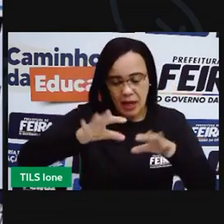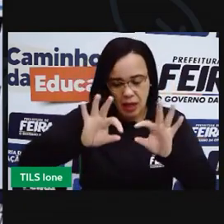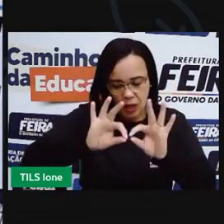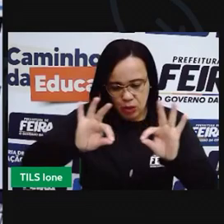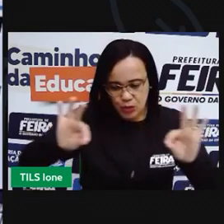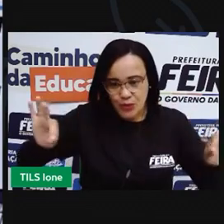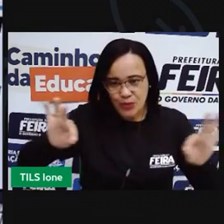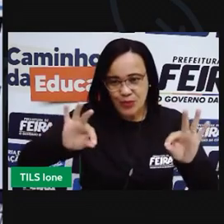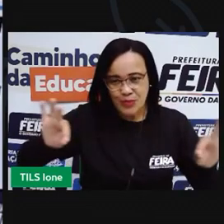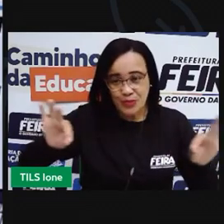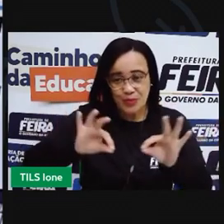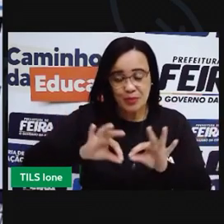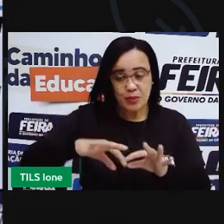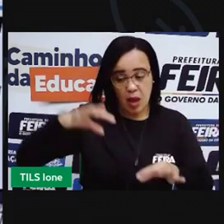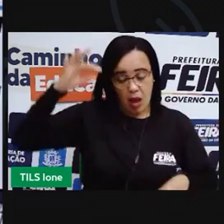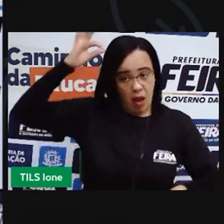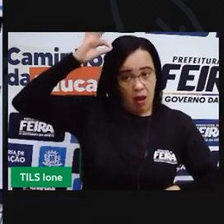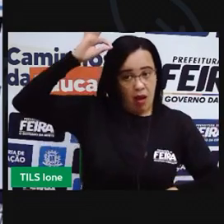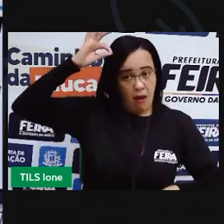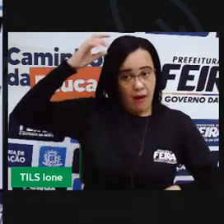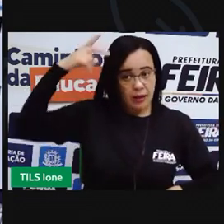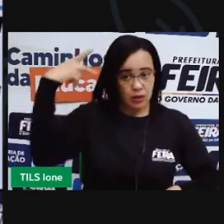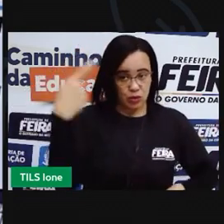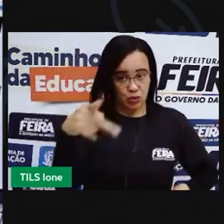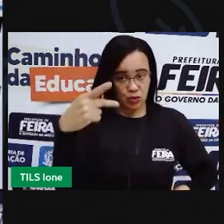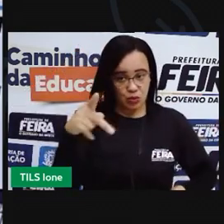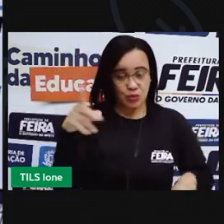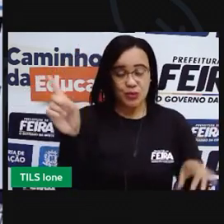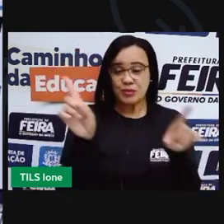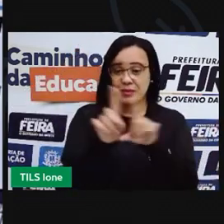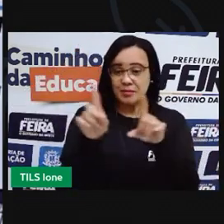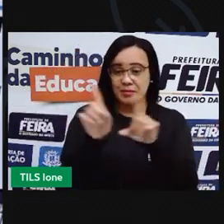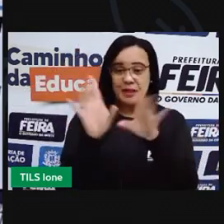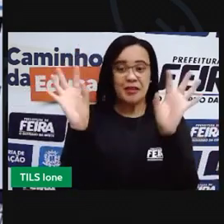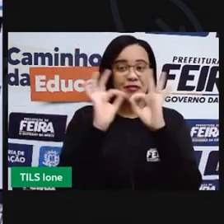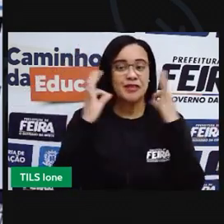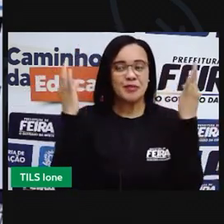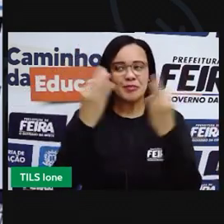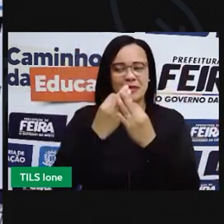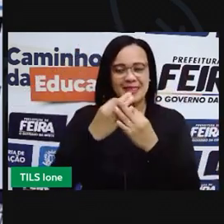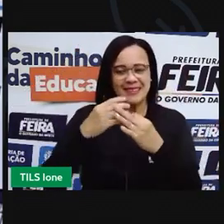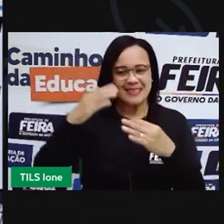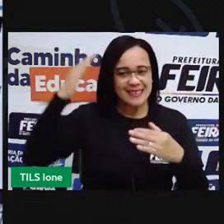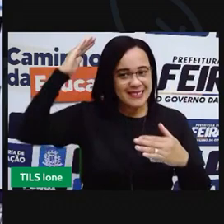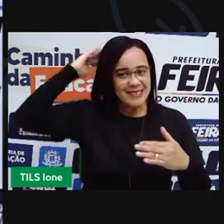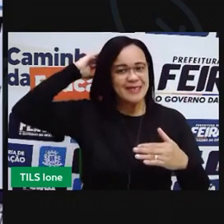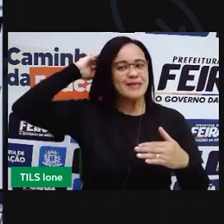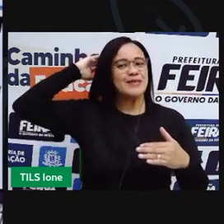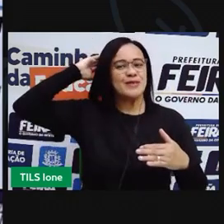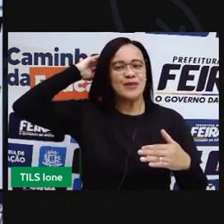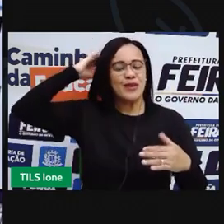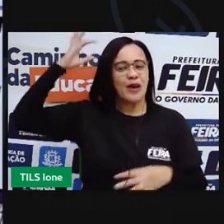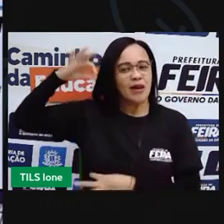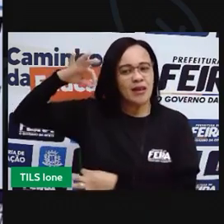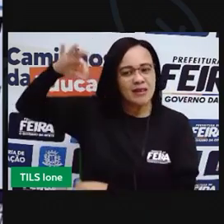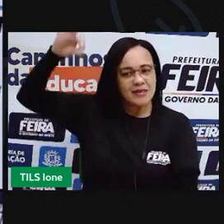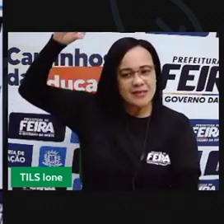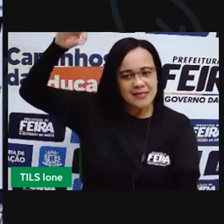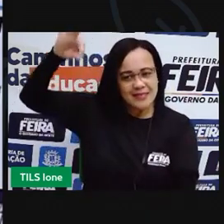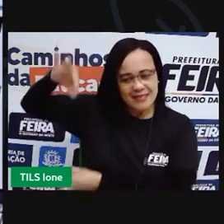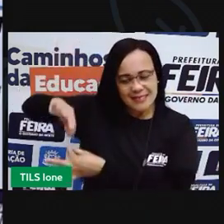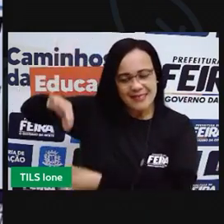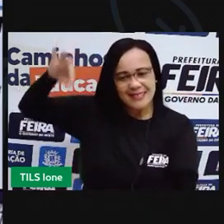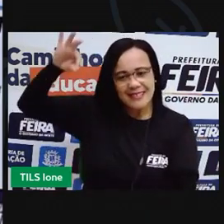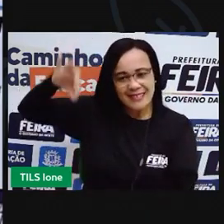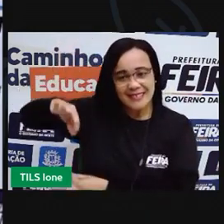a sua altura e a altura dos seus familiares. Coloque na parede e vá aí do jeito como a gente